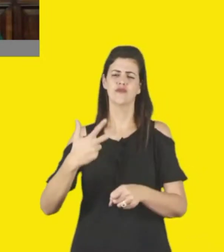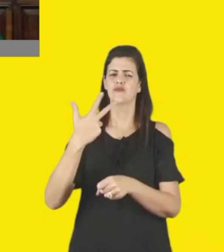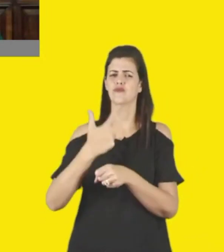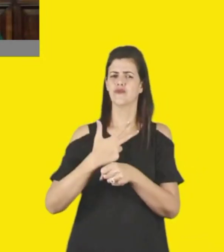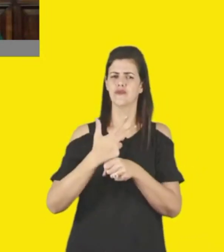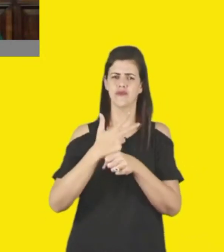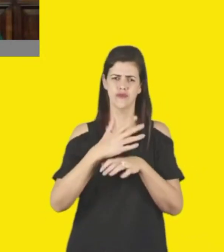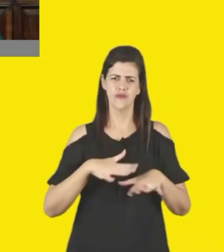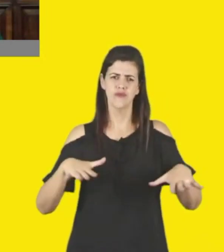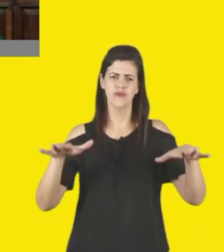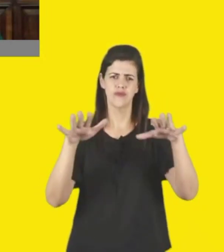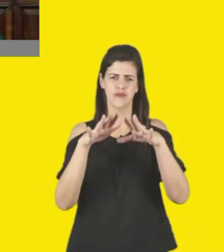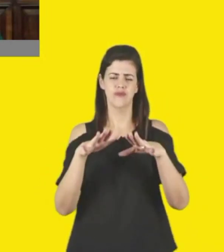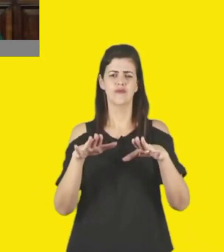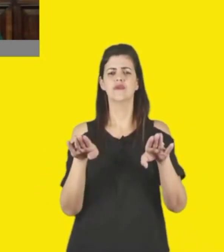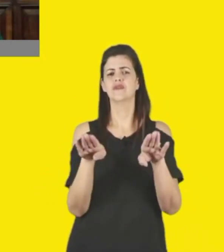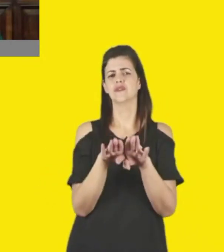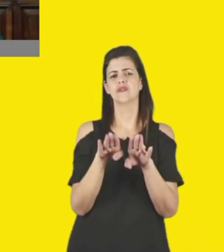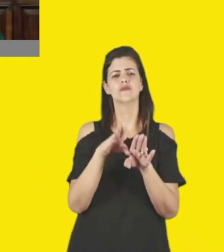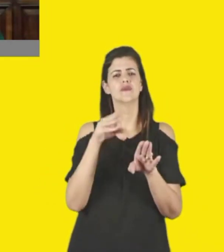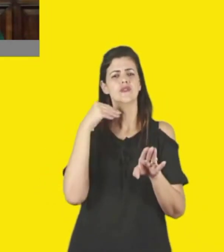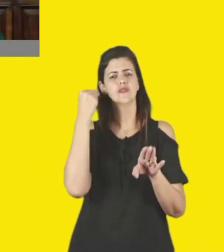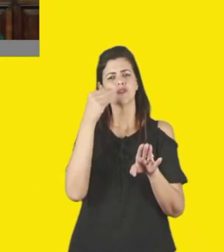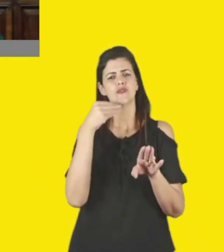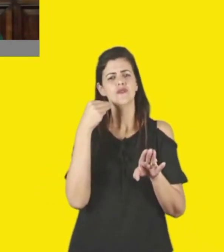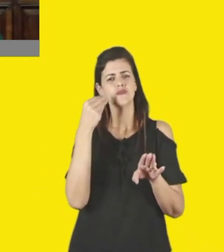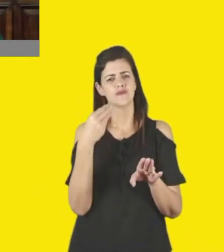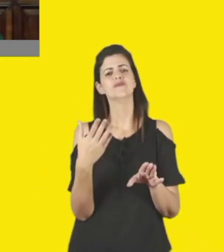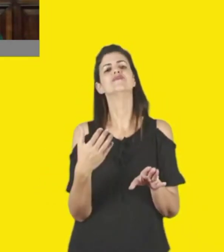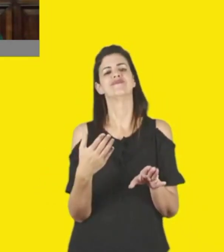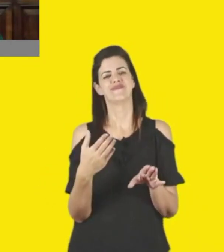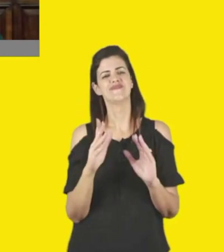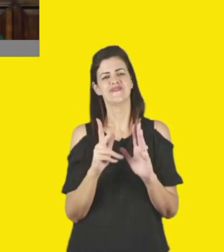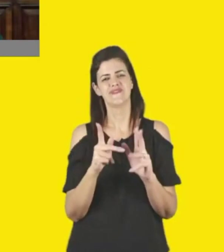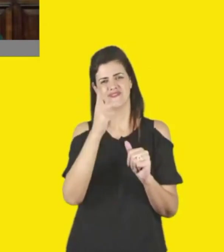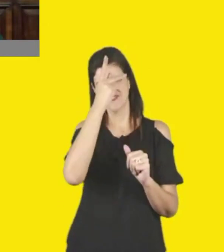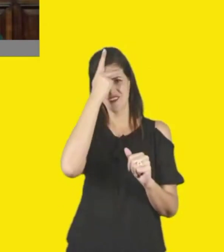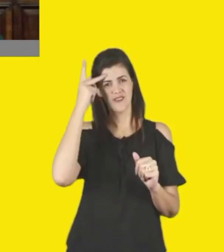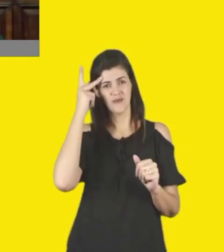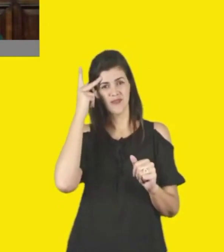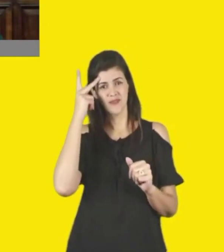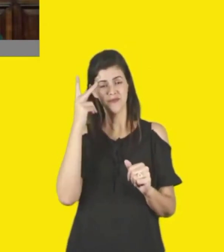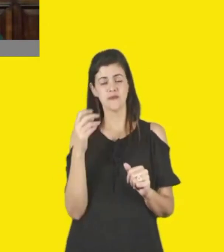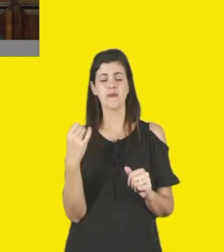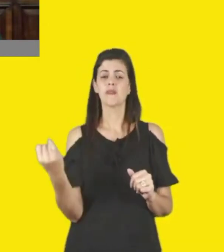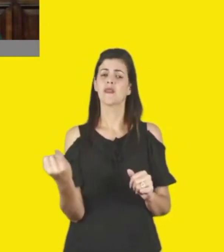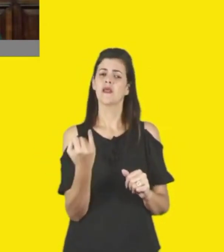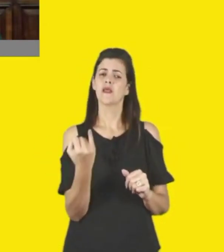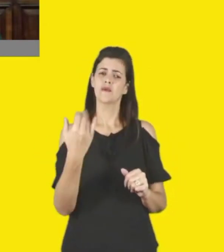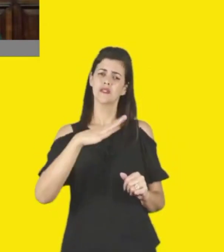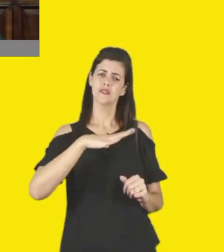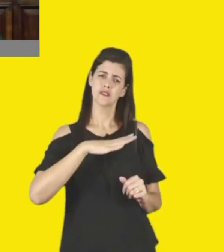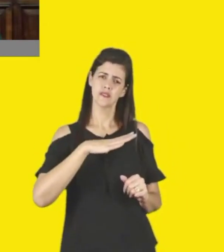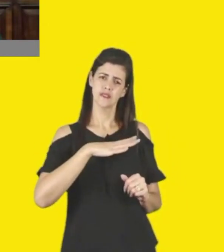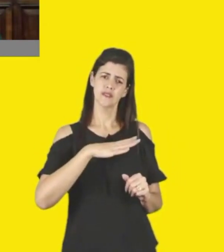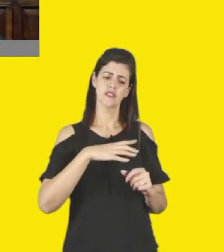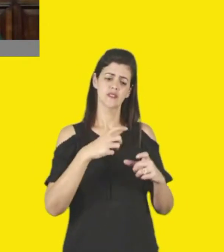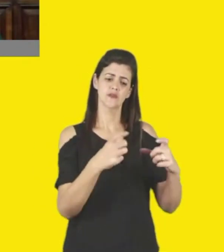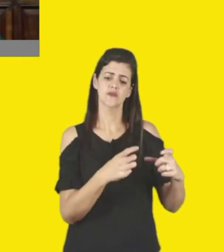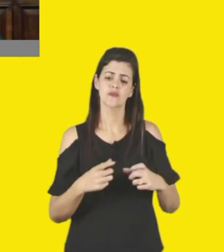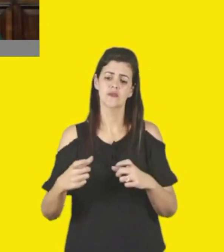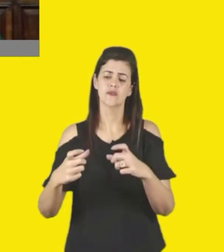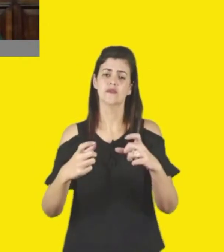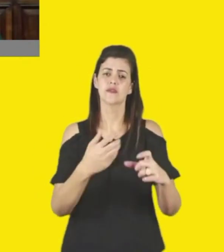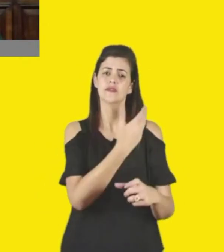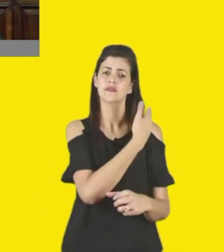e pensarmos também que estimular o pertencimento à sua cidade, o pertencimento aos espaços públicos, é uma maneira de